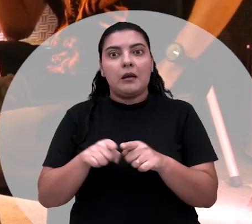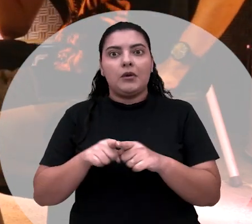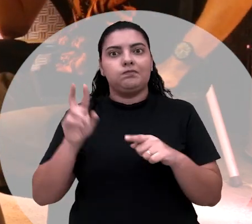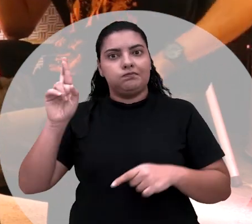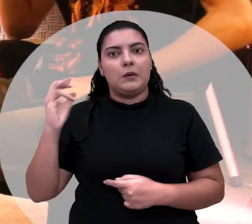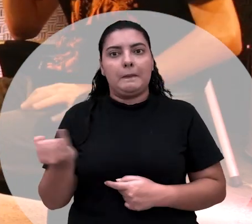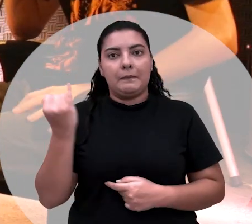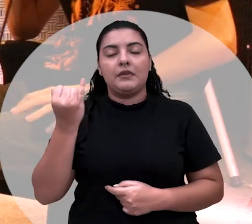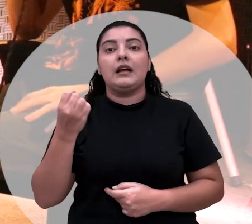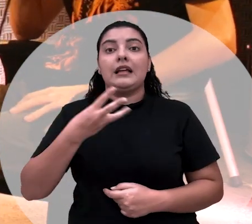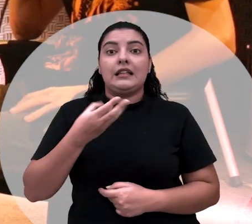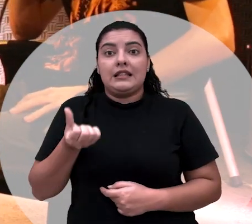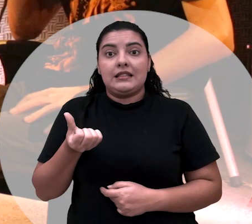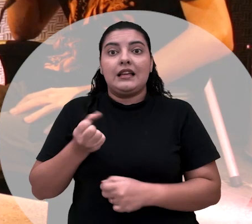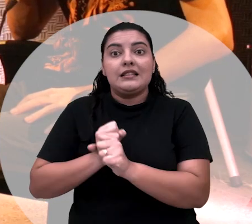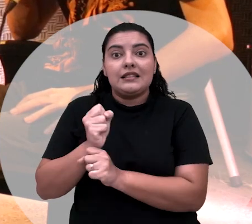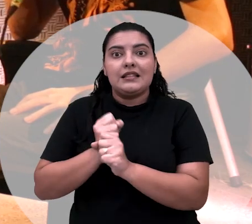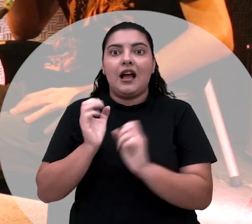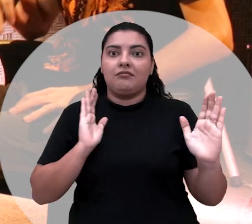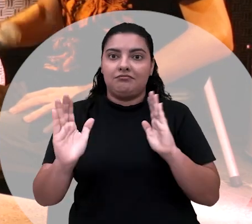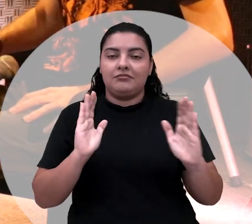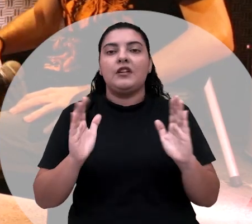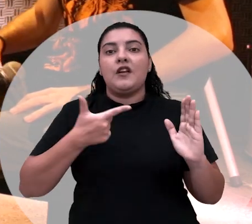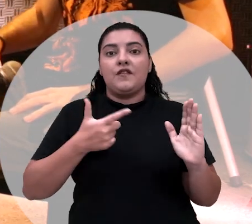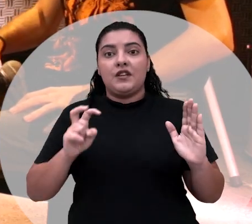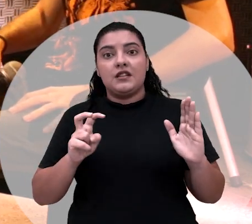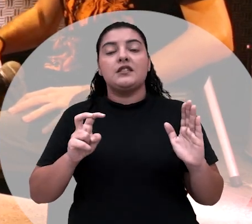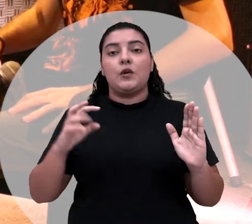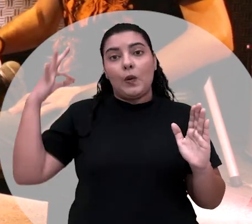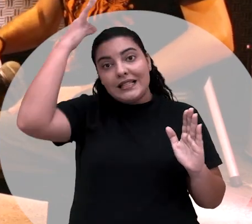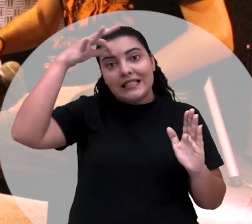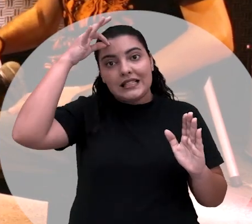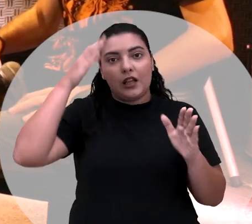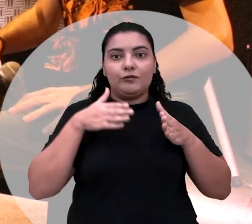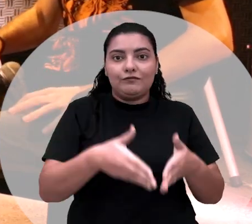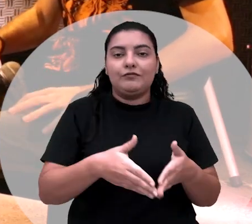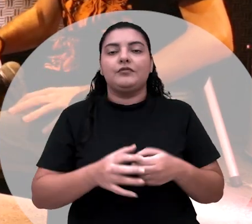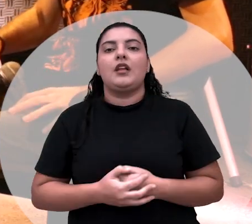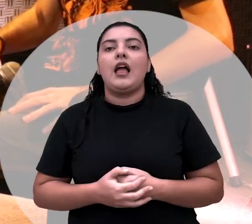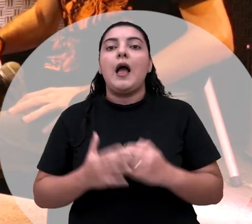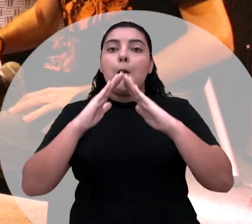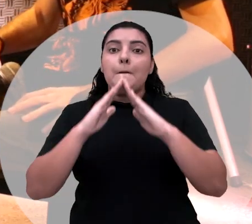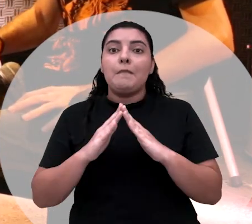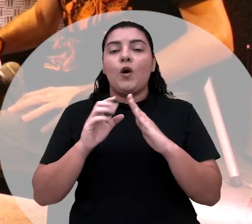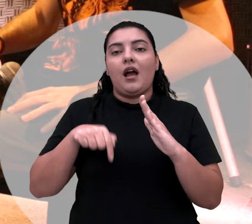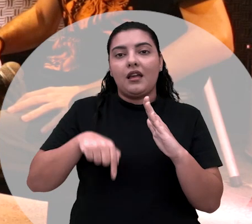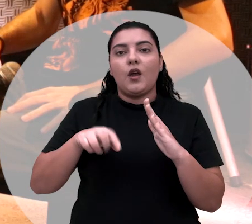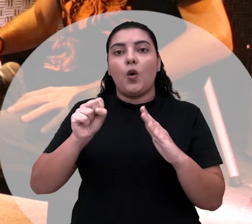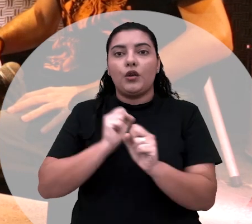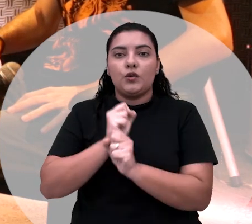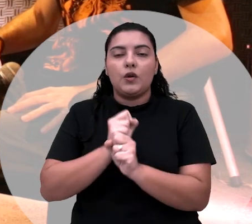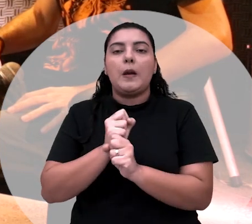36 anos de axé, 25 anos de feitura de santo e oito anos aqui também morando e atuando no